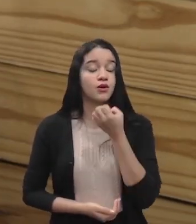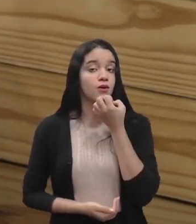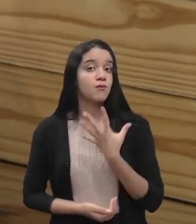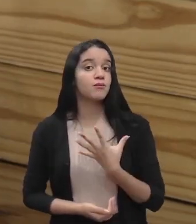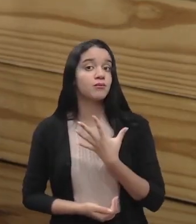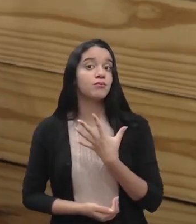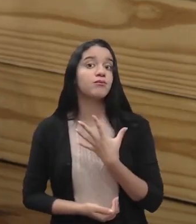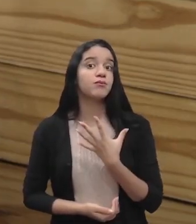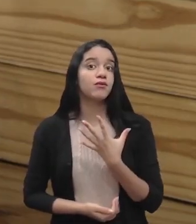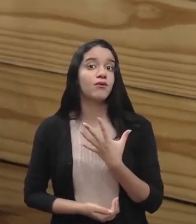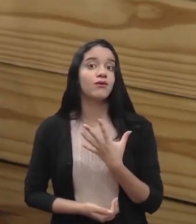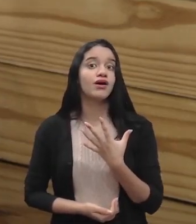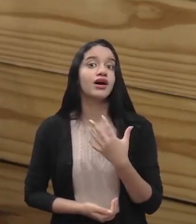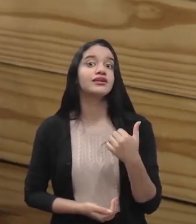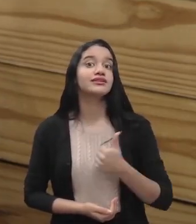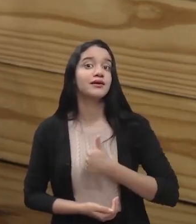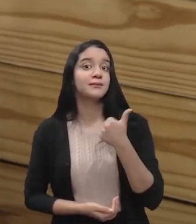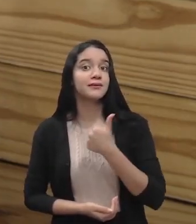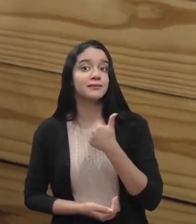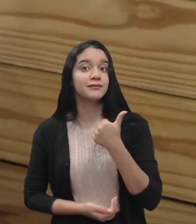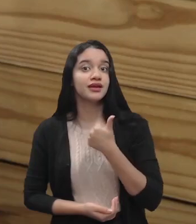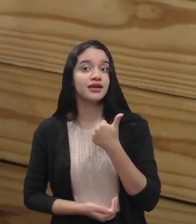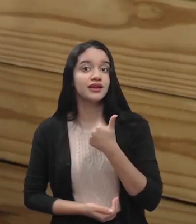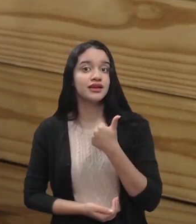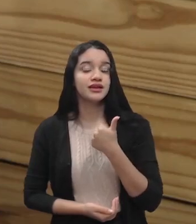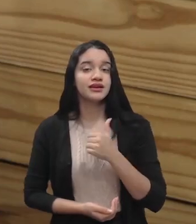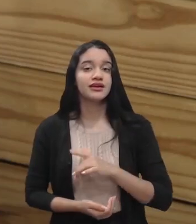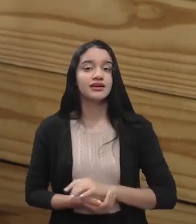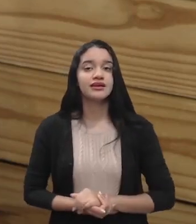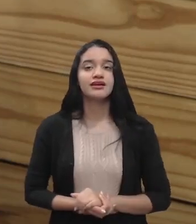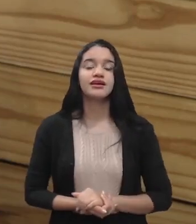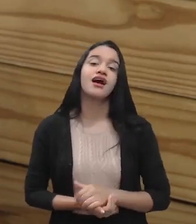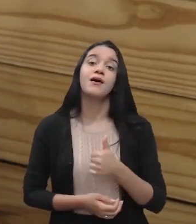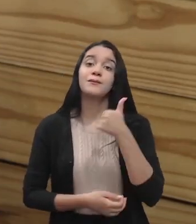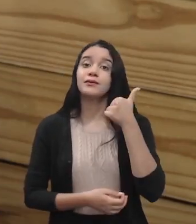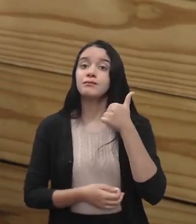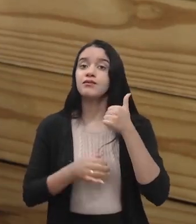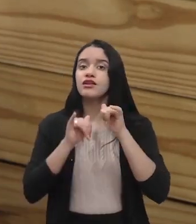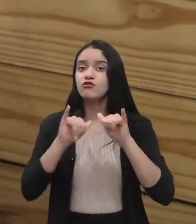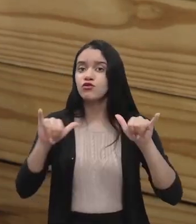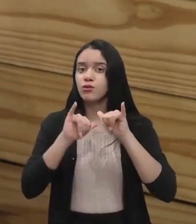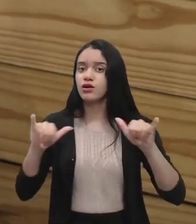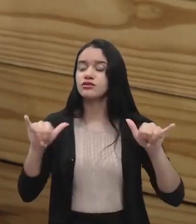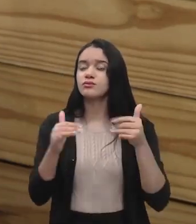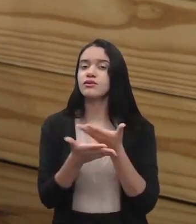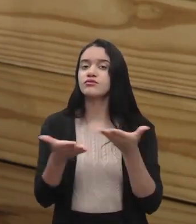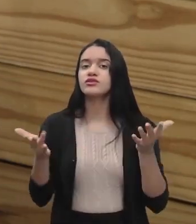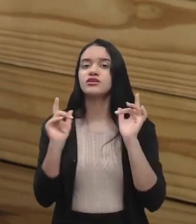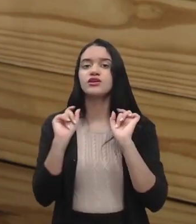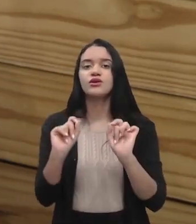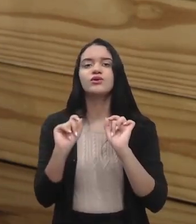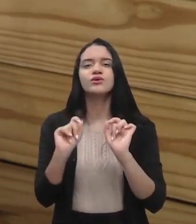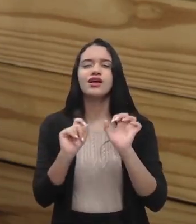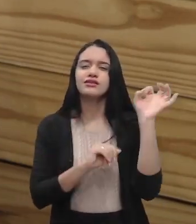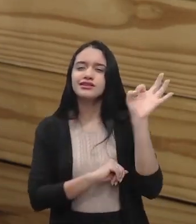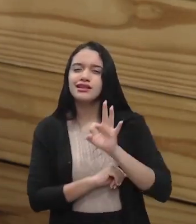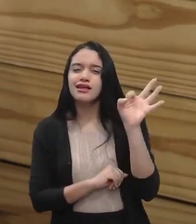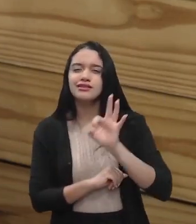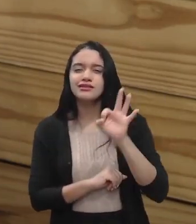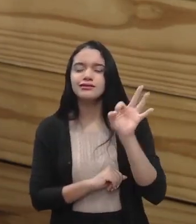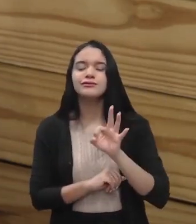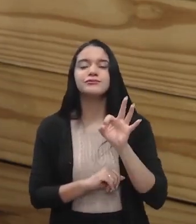a primeira informação aqui para vocês é em relação à estatística, tá?